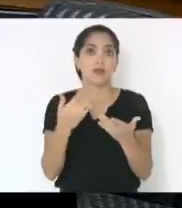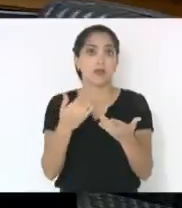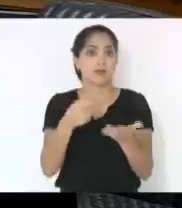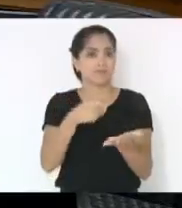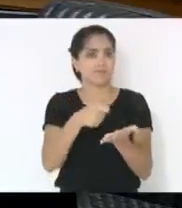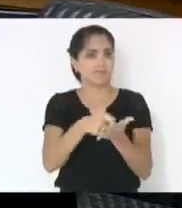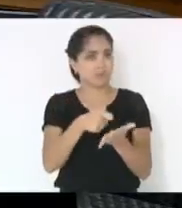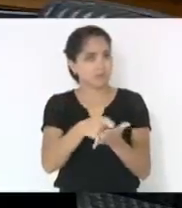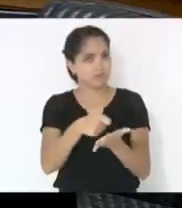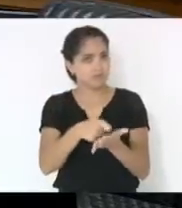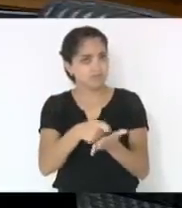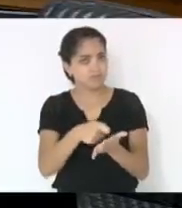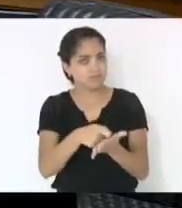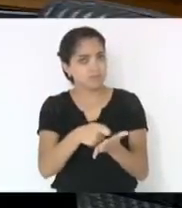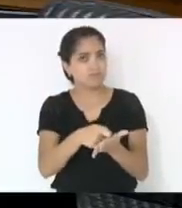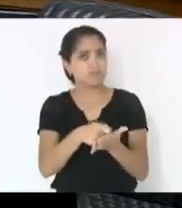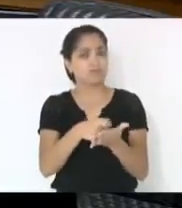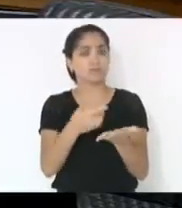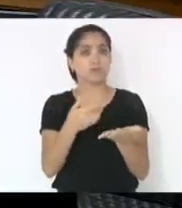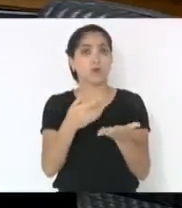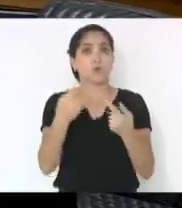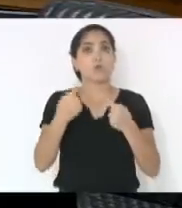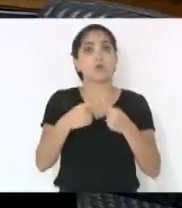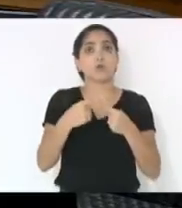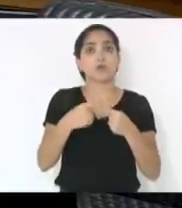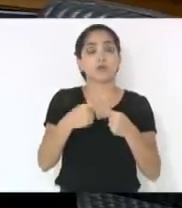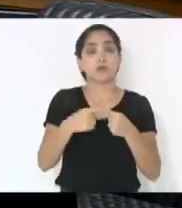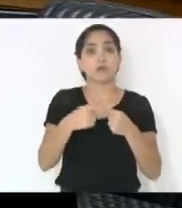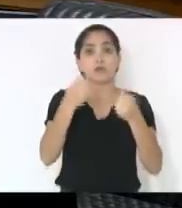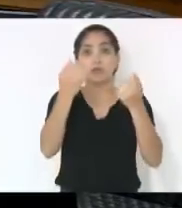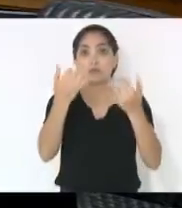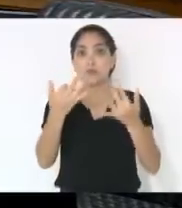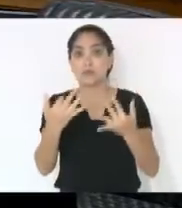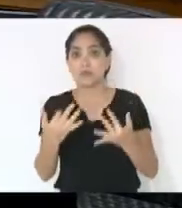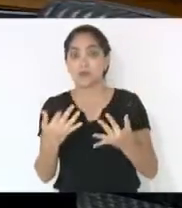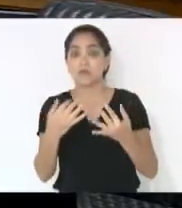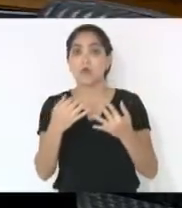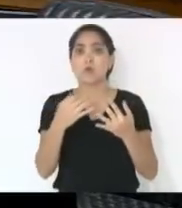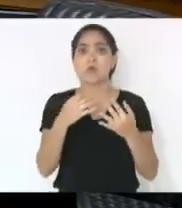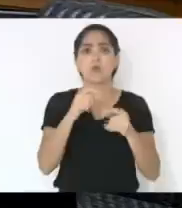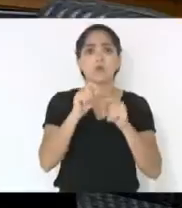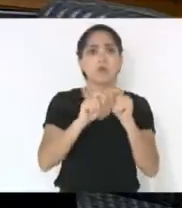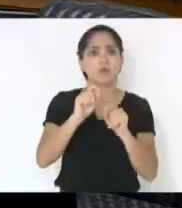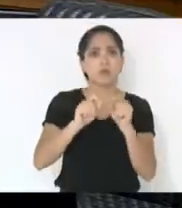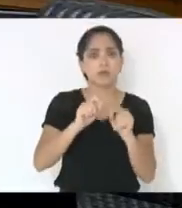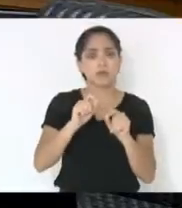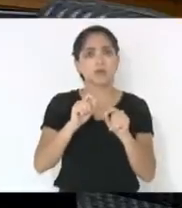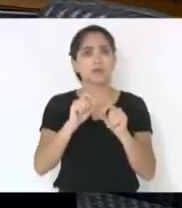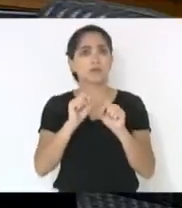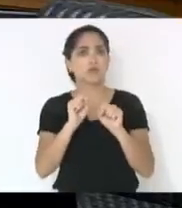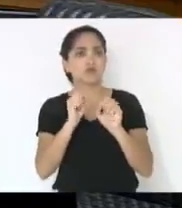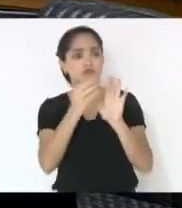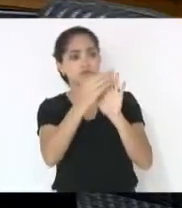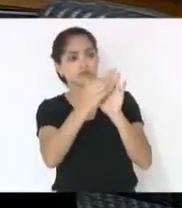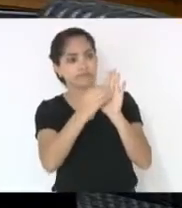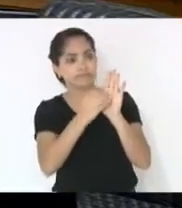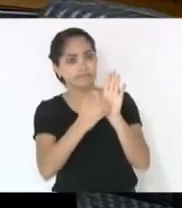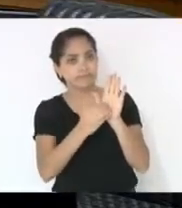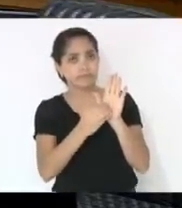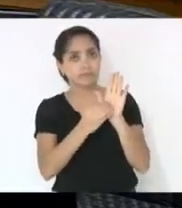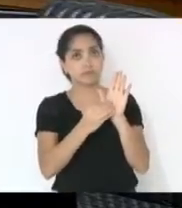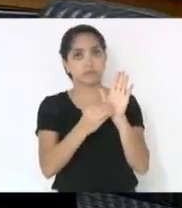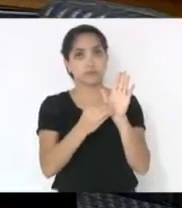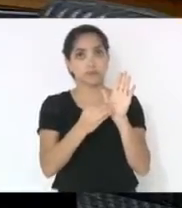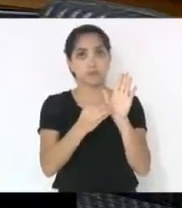provisória porque ele dizia aquilo que podia ser editado através do decreto-lei. Então, eram